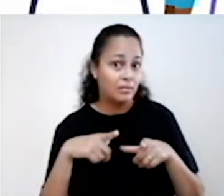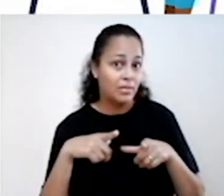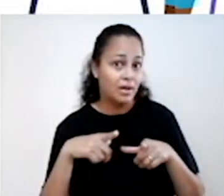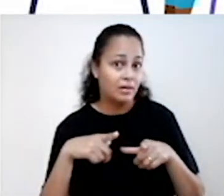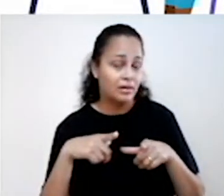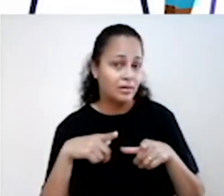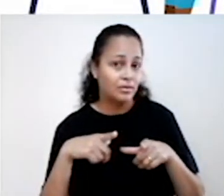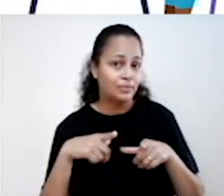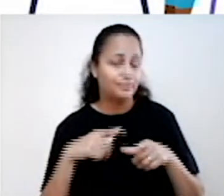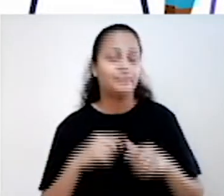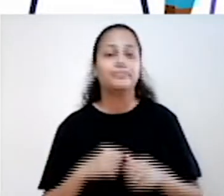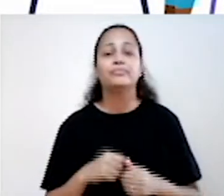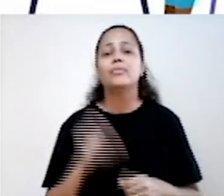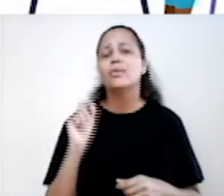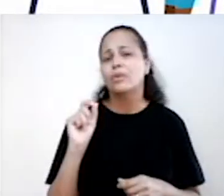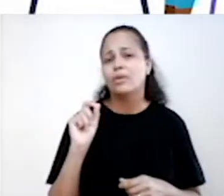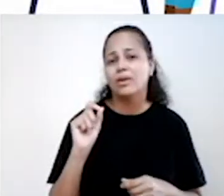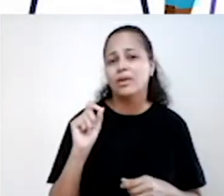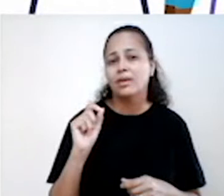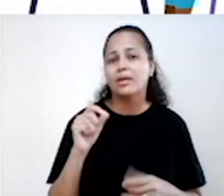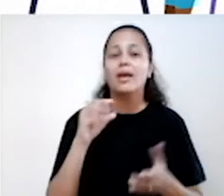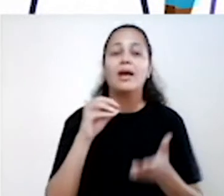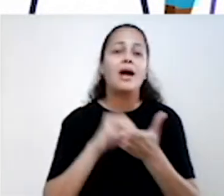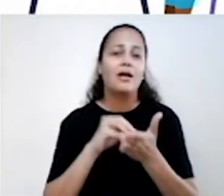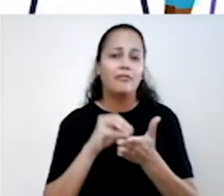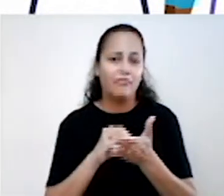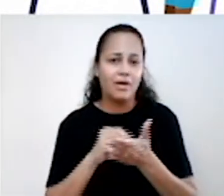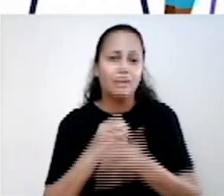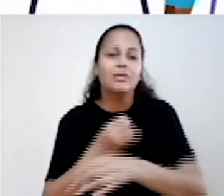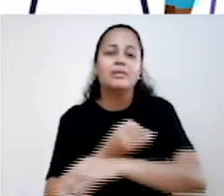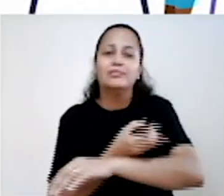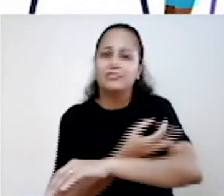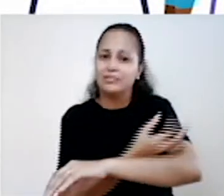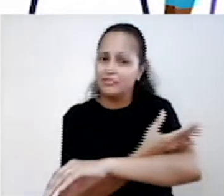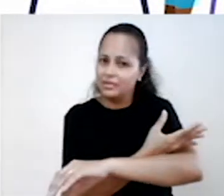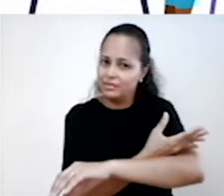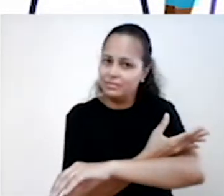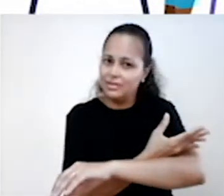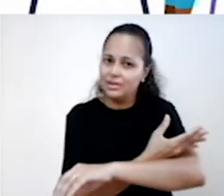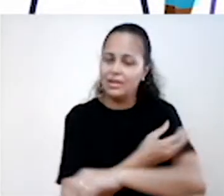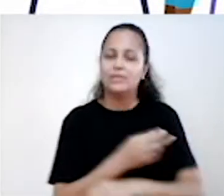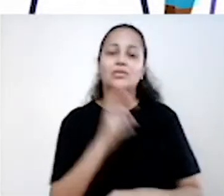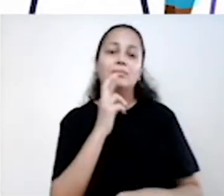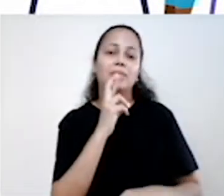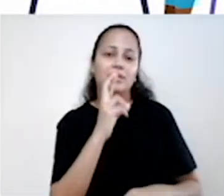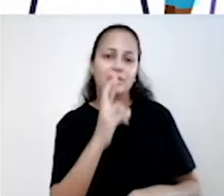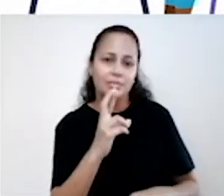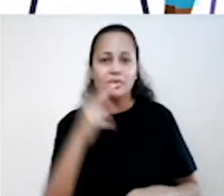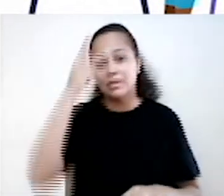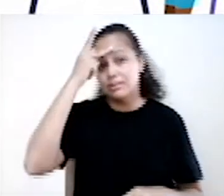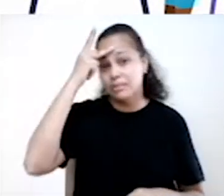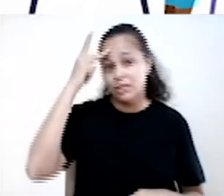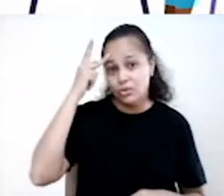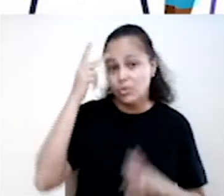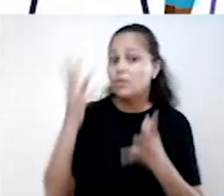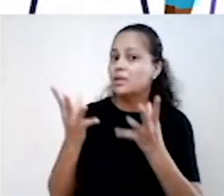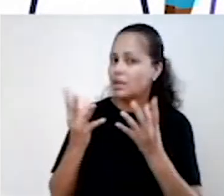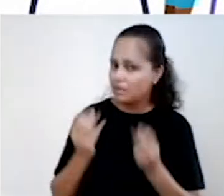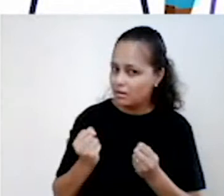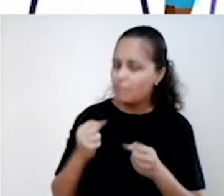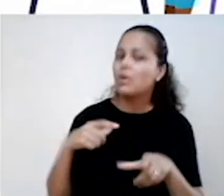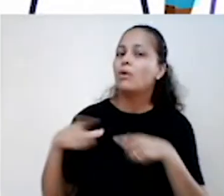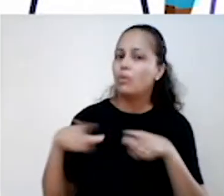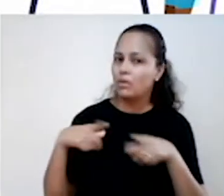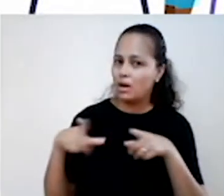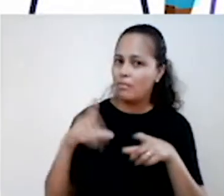despersonalização, isto é, uma falta de sensibilidade e uma dureza ao responder às pessoas que recebem o seu